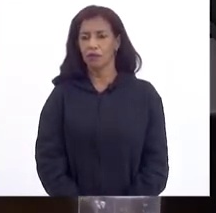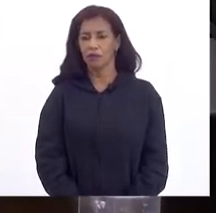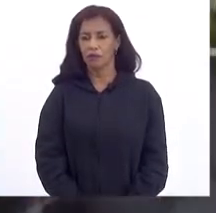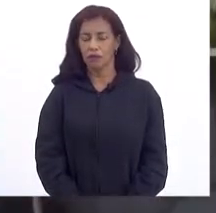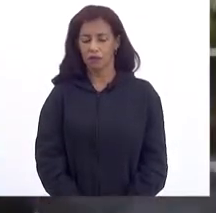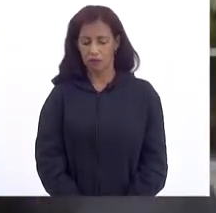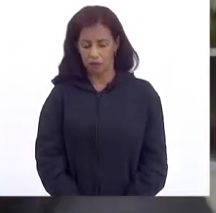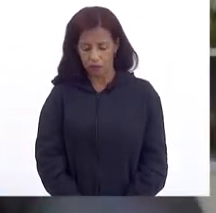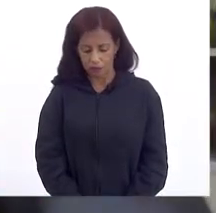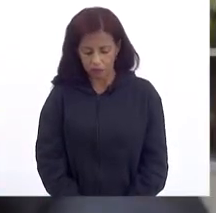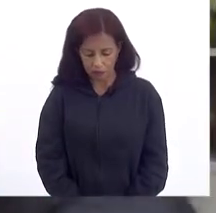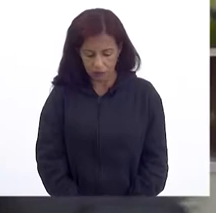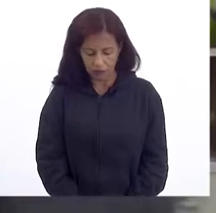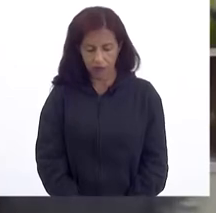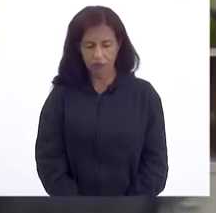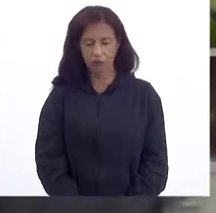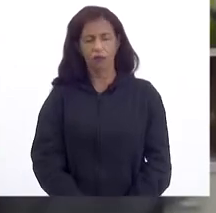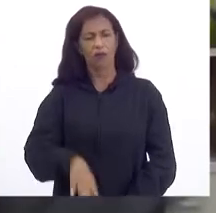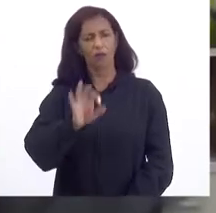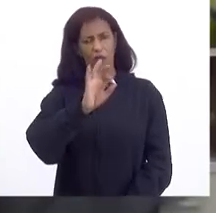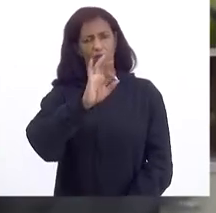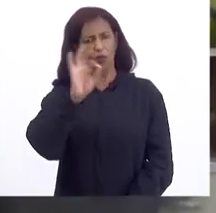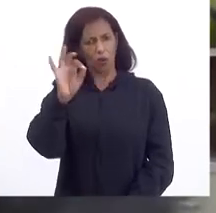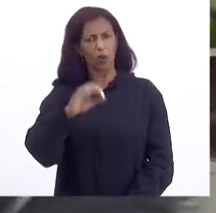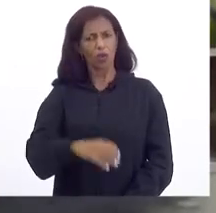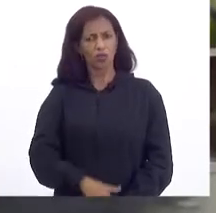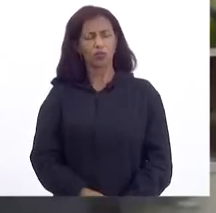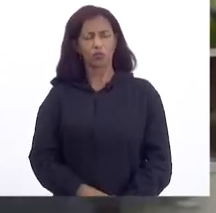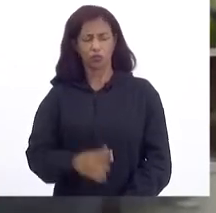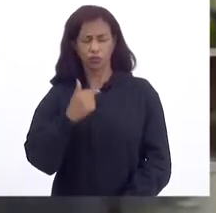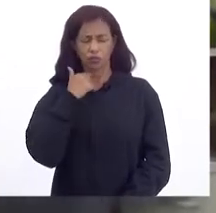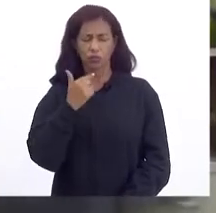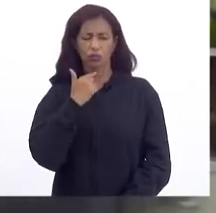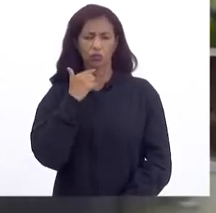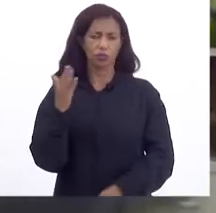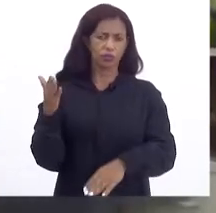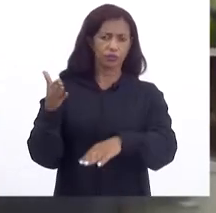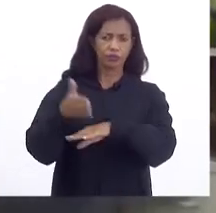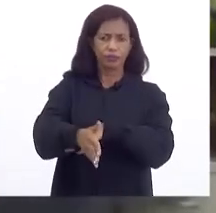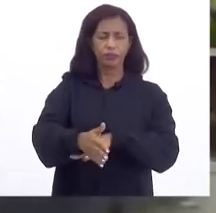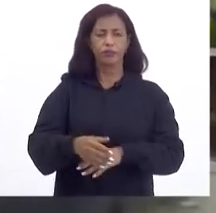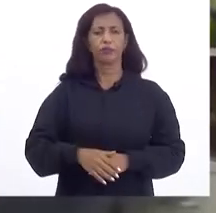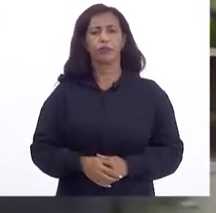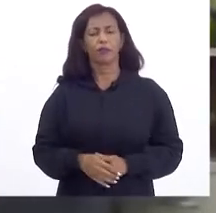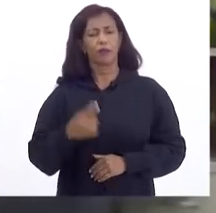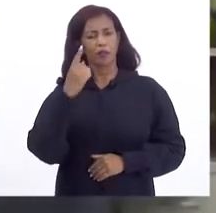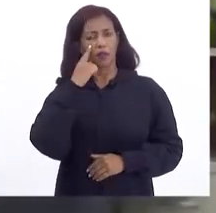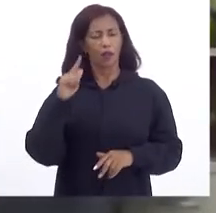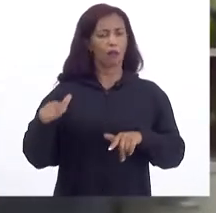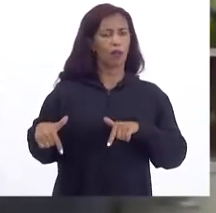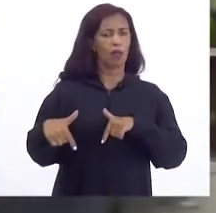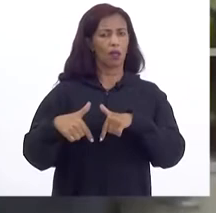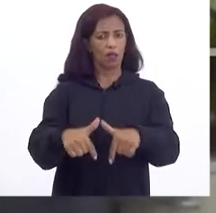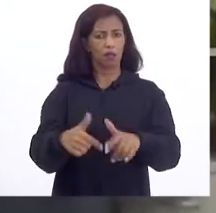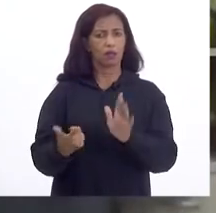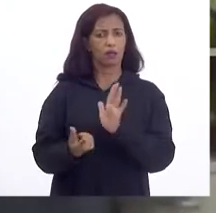Ótimo A intervenção Do senhor Deputado A gente Também viu Uma ação Orçamentária